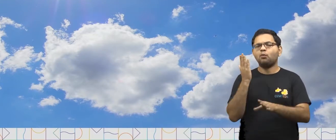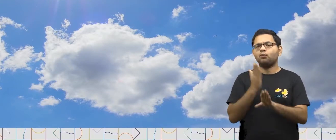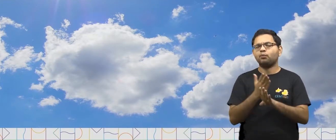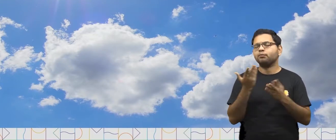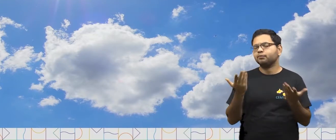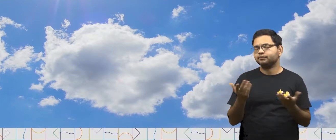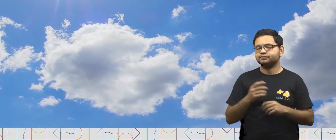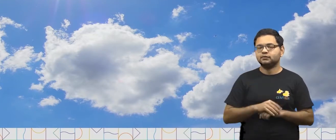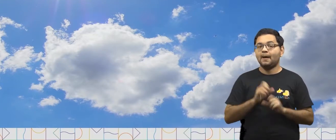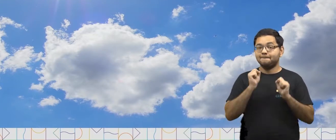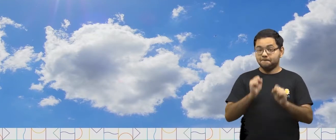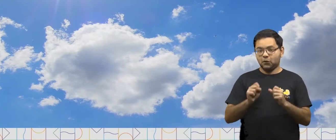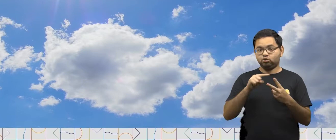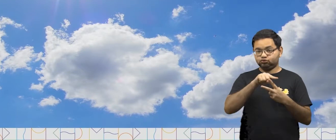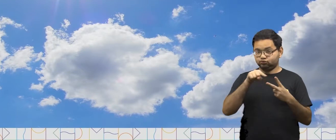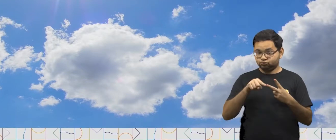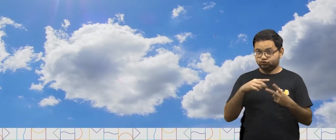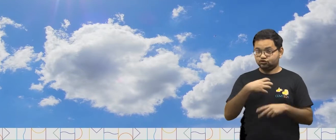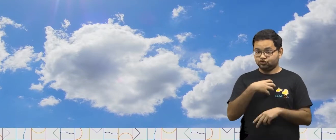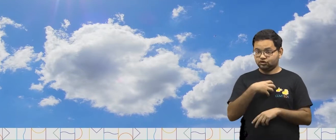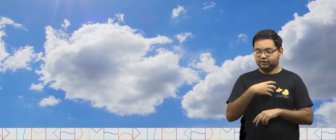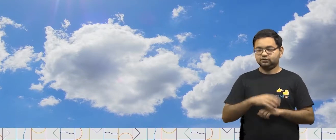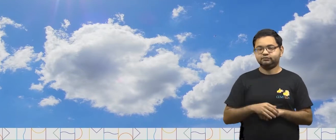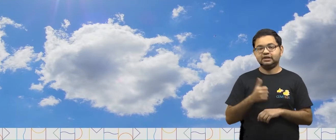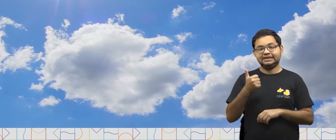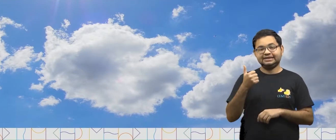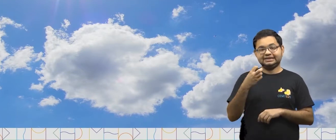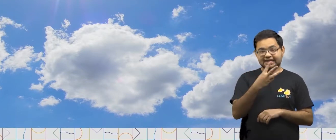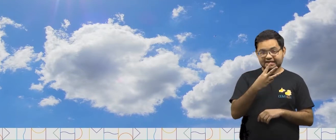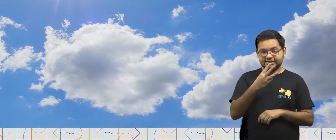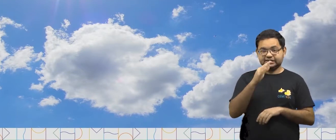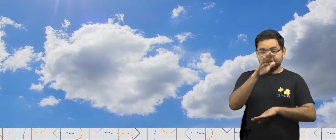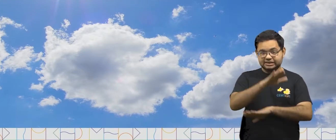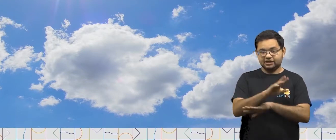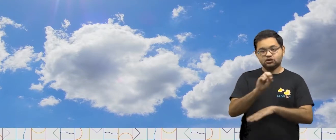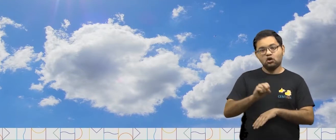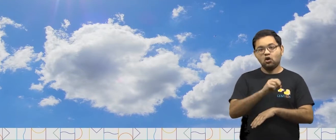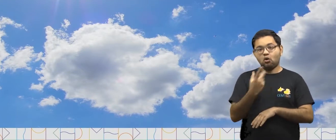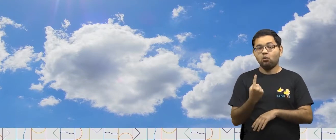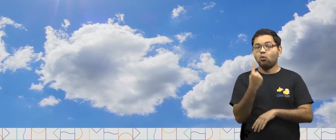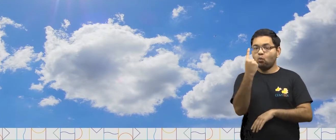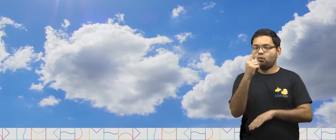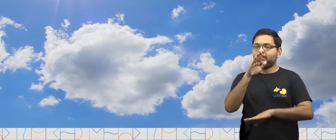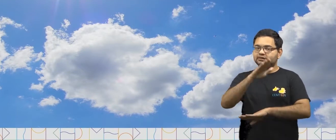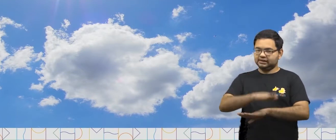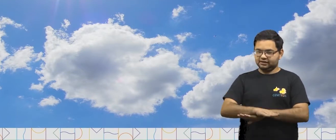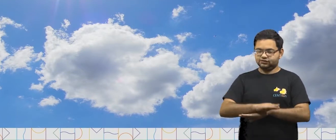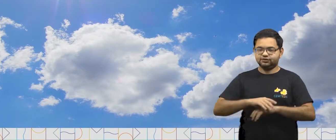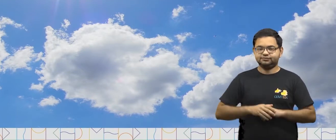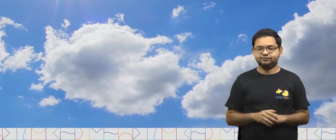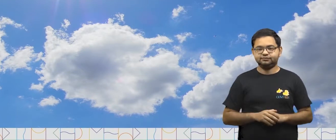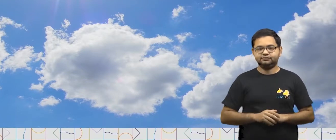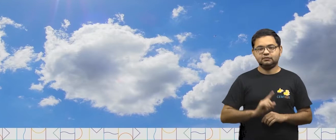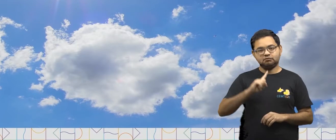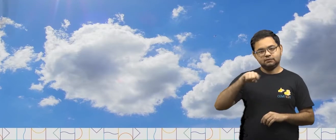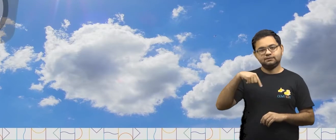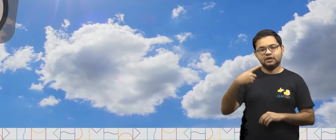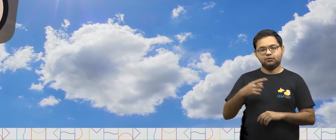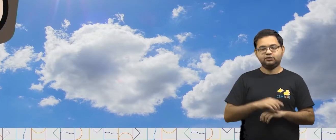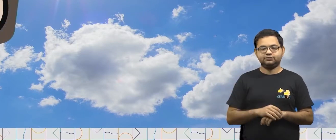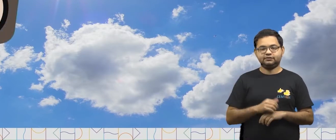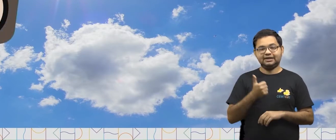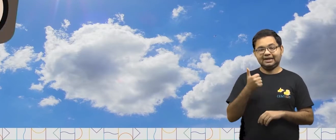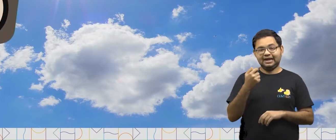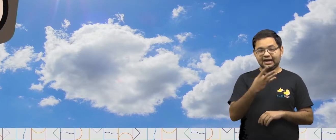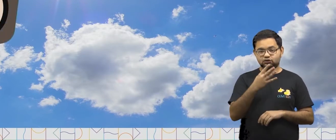duas maneiras. 13 horas da tarde ou 1 hora da tarde. Depois, nós temos 14